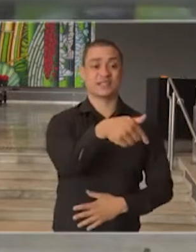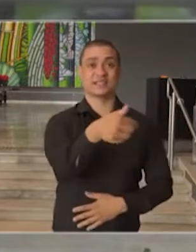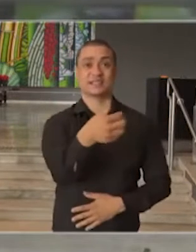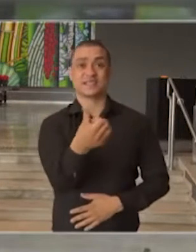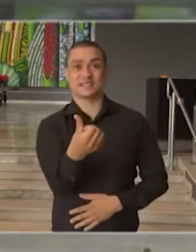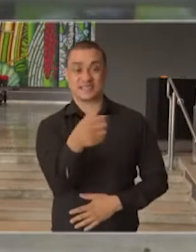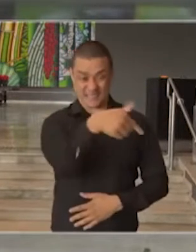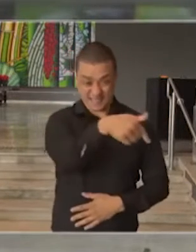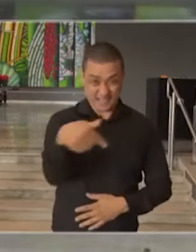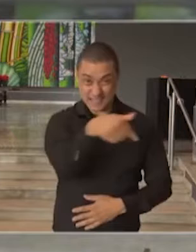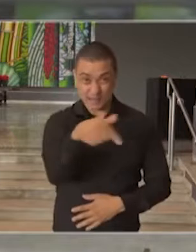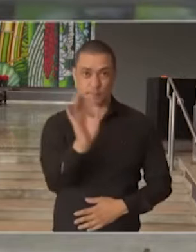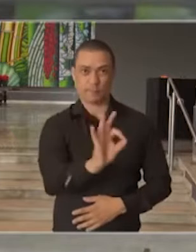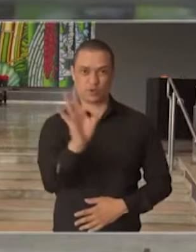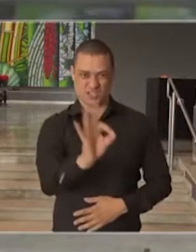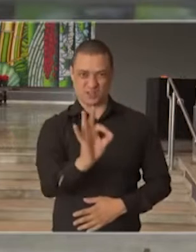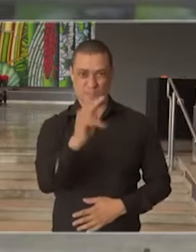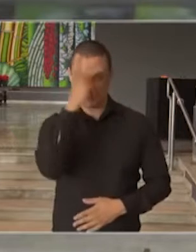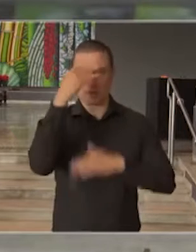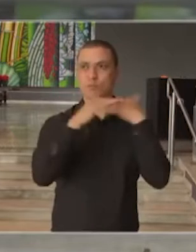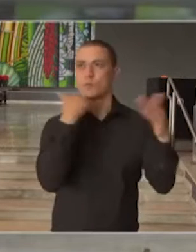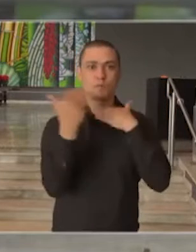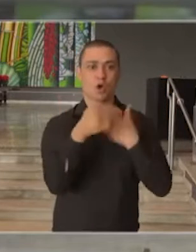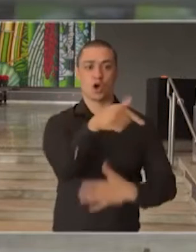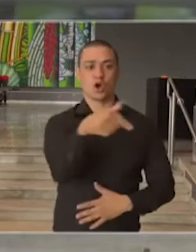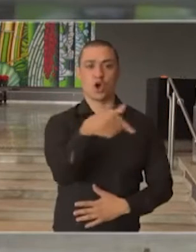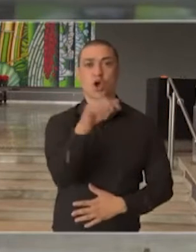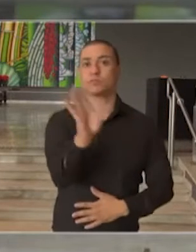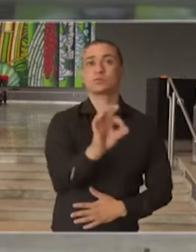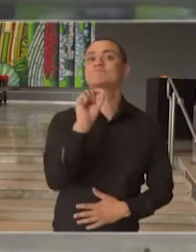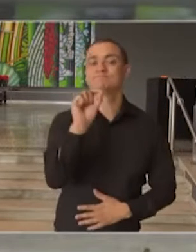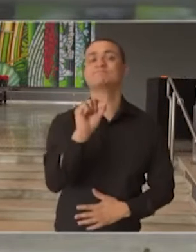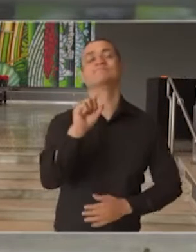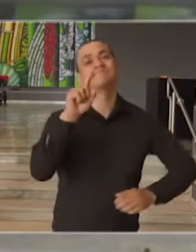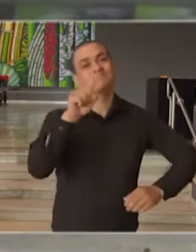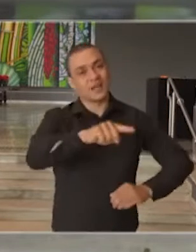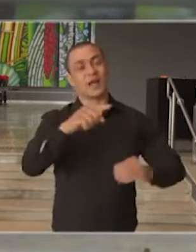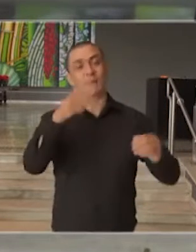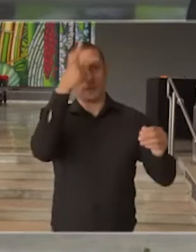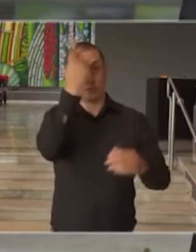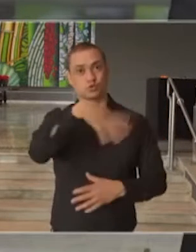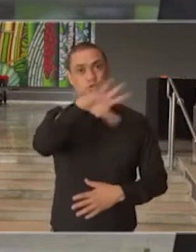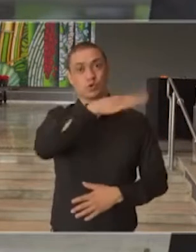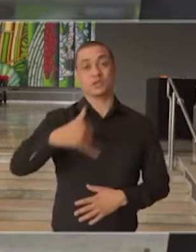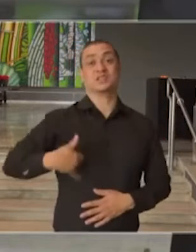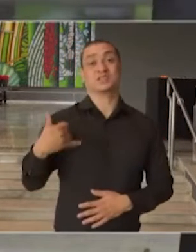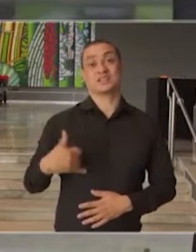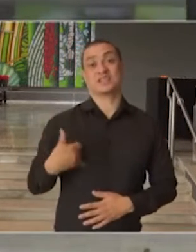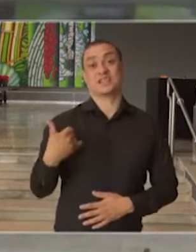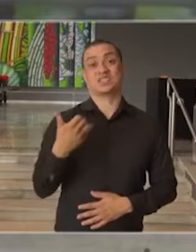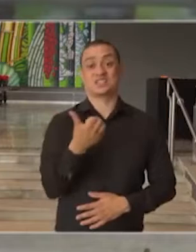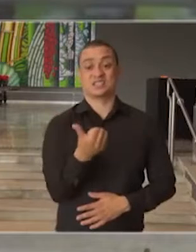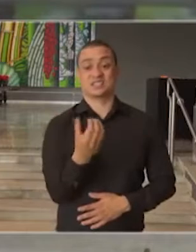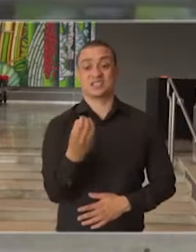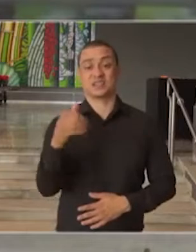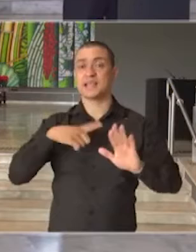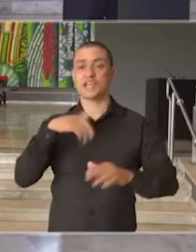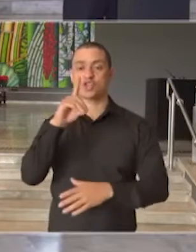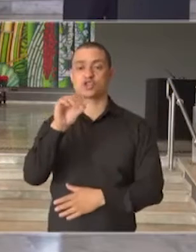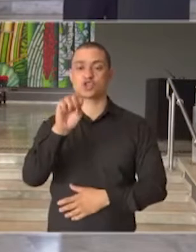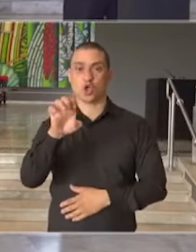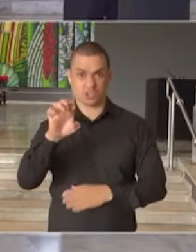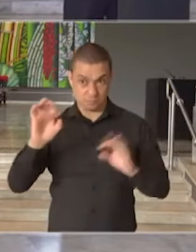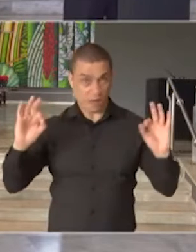% das mortes pela Covid foi concentrado em pessoas acima de 60 anos.